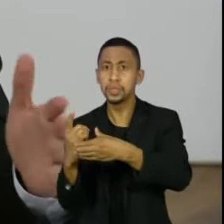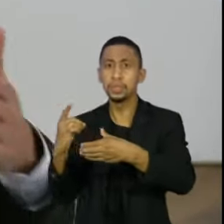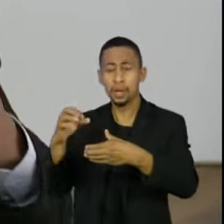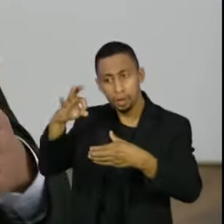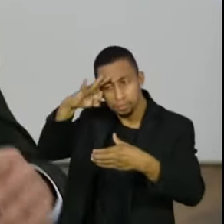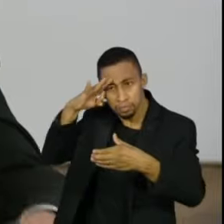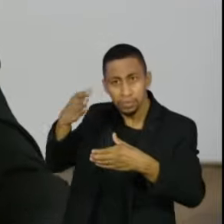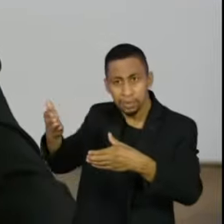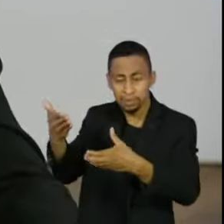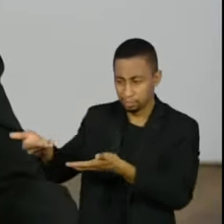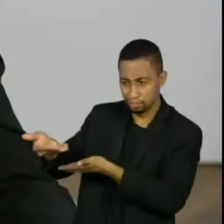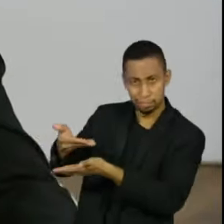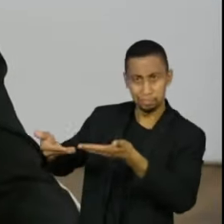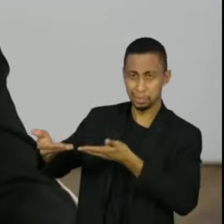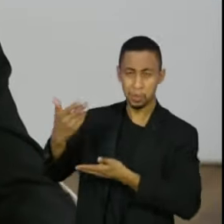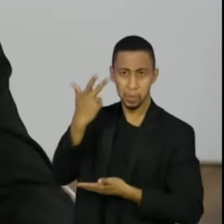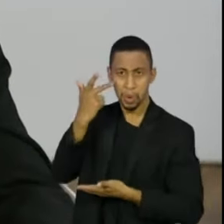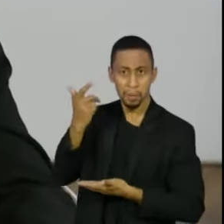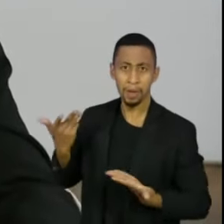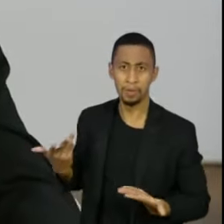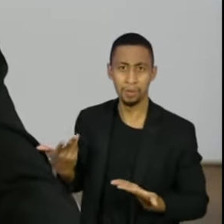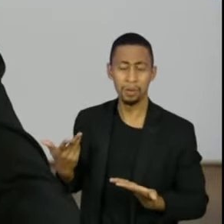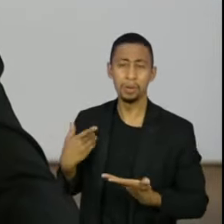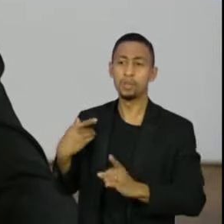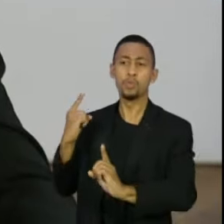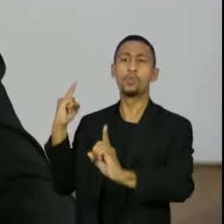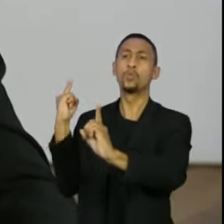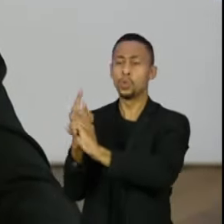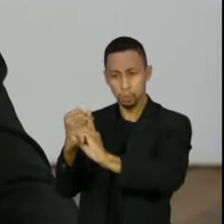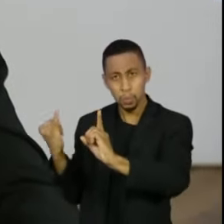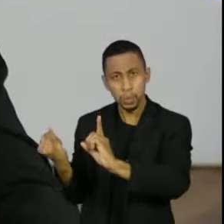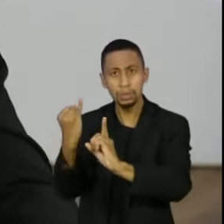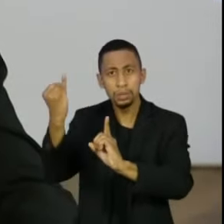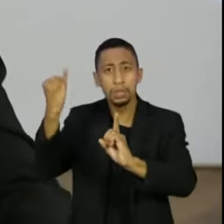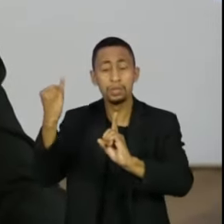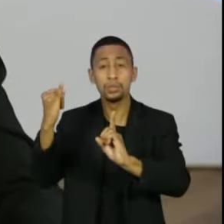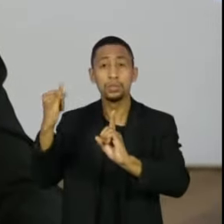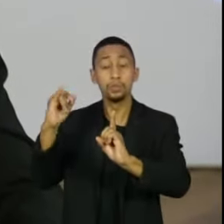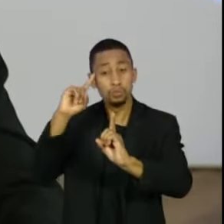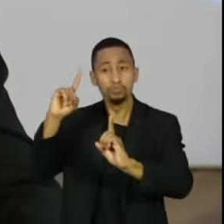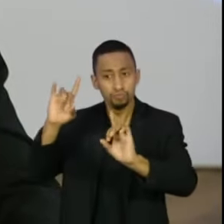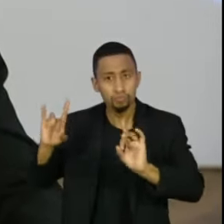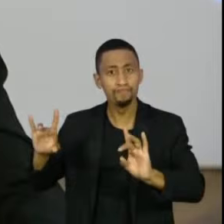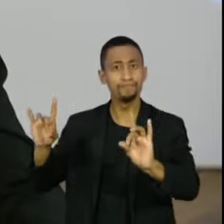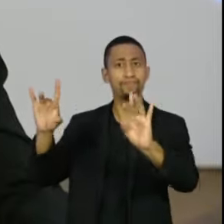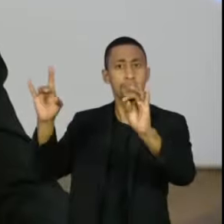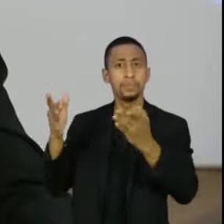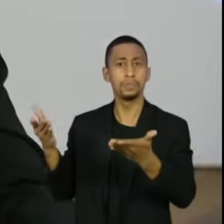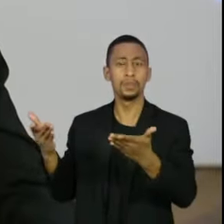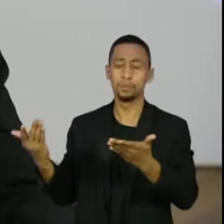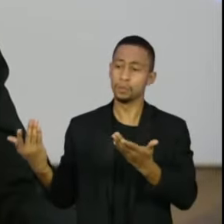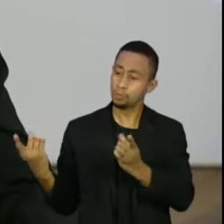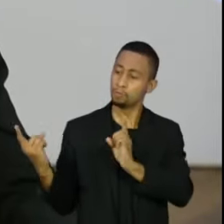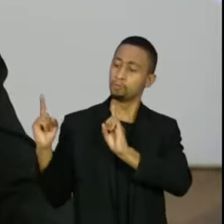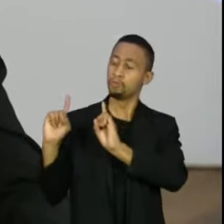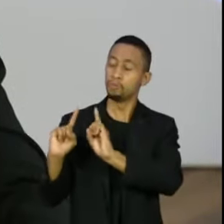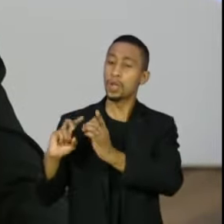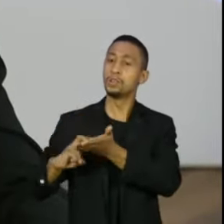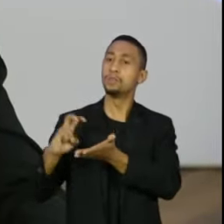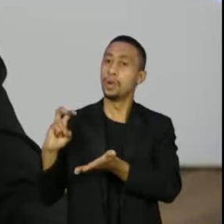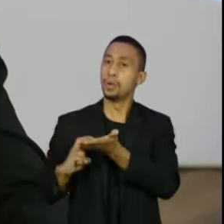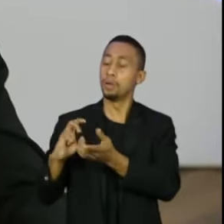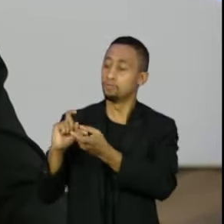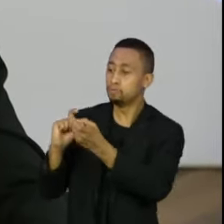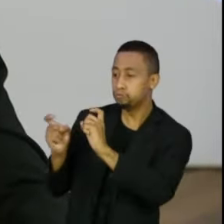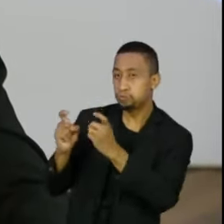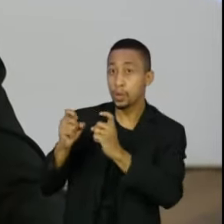encontros. O que houve, que você está reportando bem, foi um encontro muito importante, num dia muito significativo, em que pela manhã eu me reuni com o